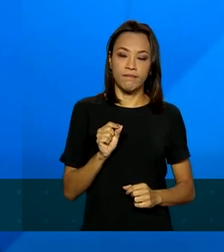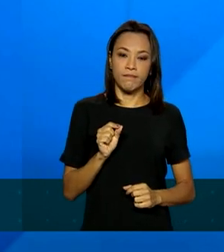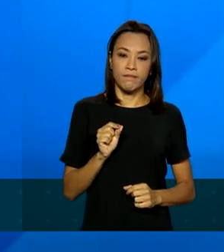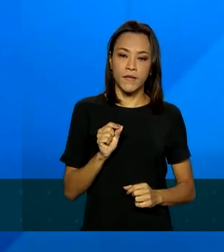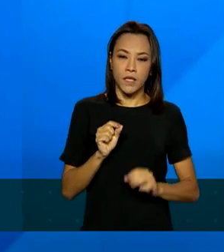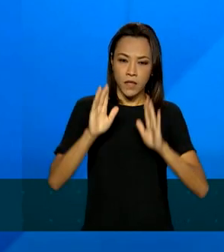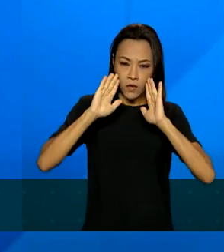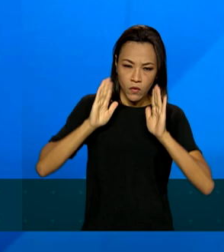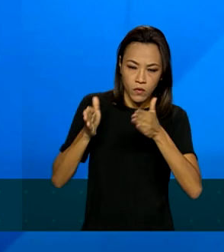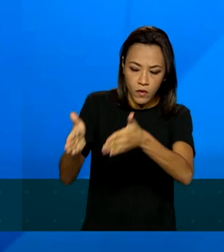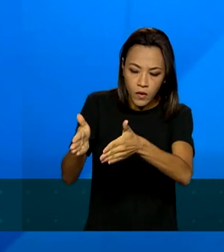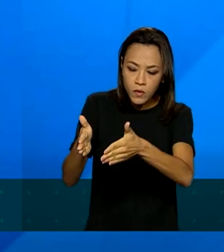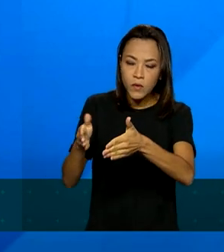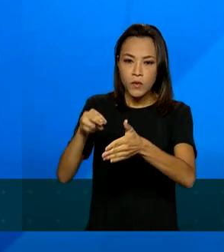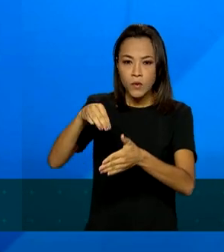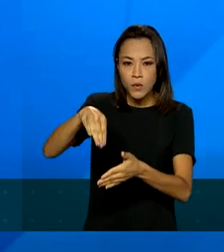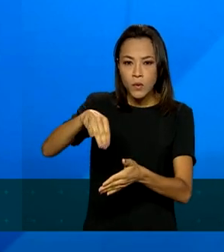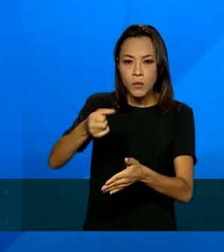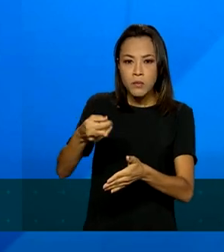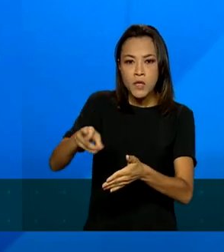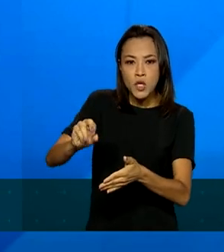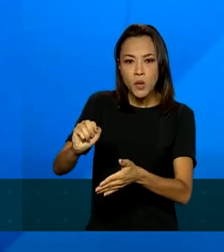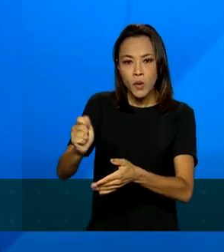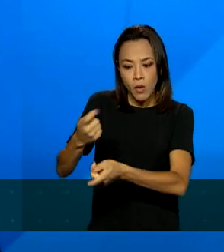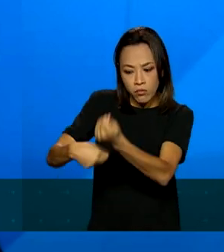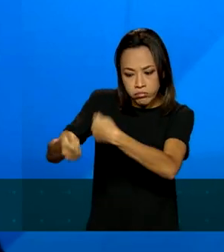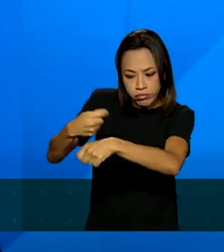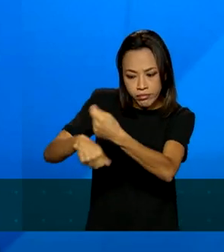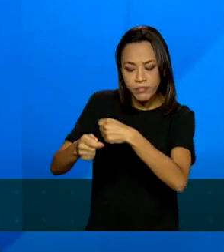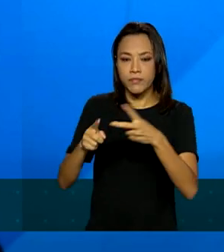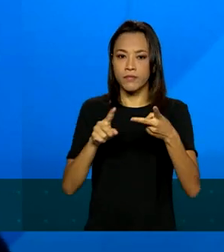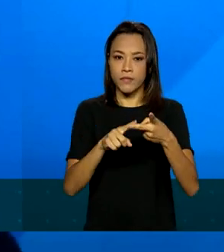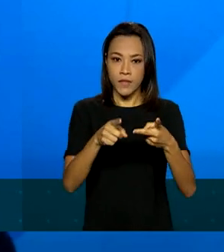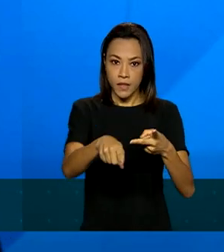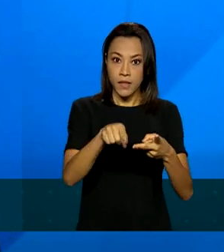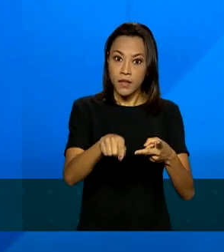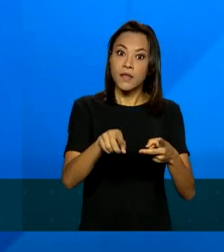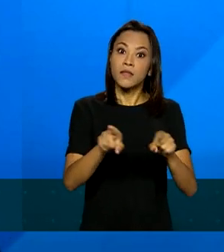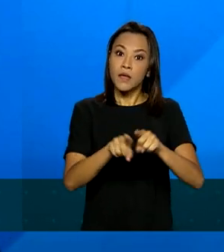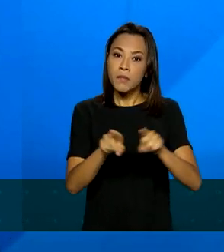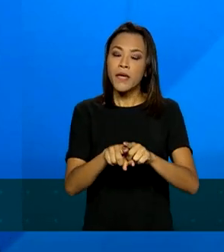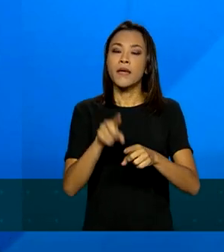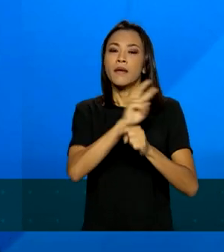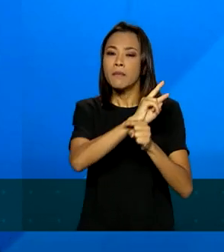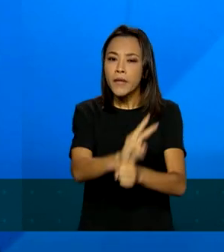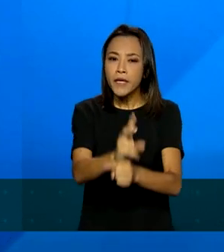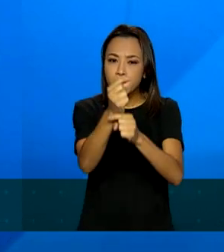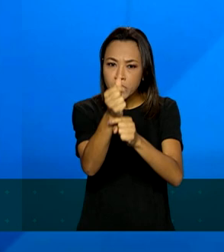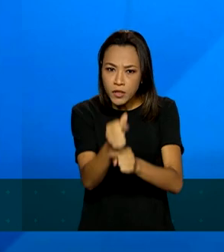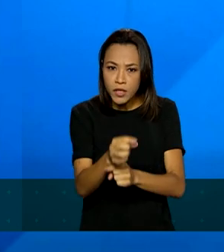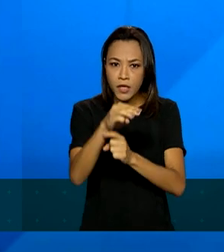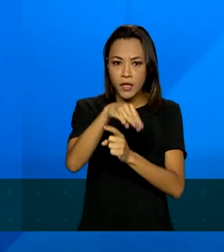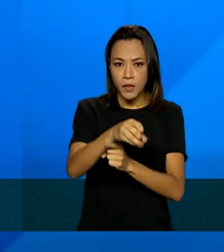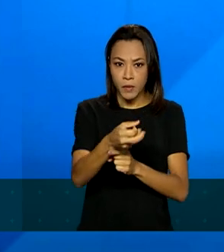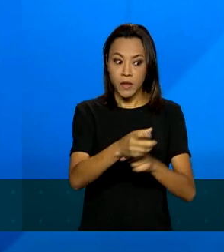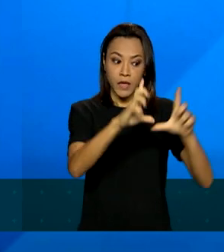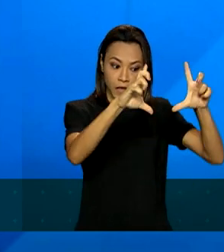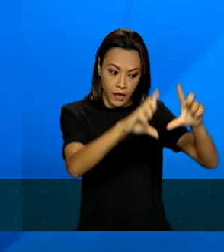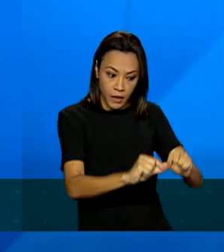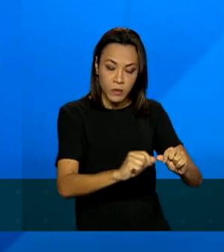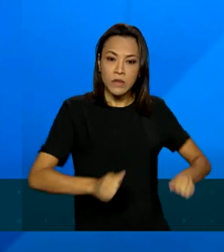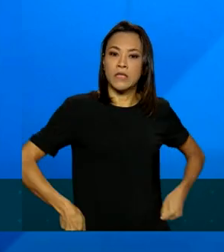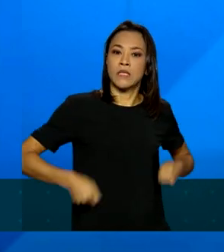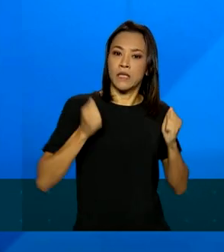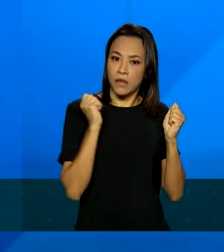microempresário, o foco no imobiliário, o foco no microcrédito, redução de despesas,